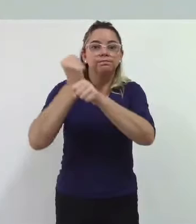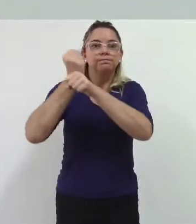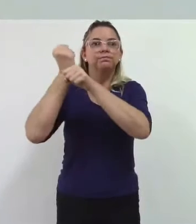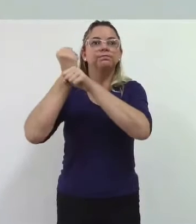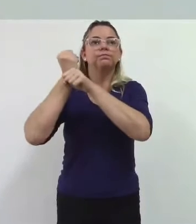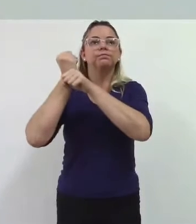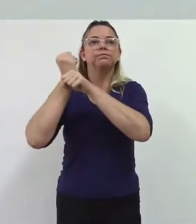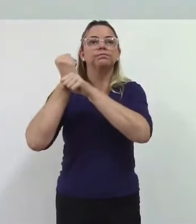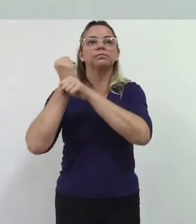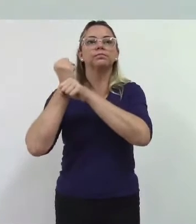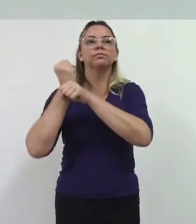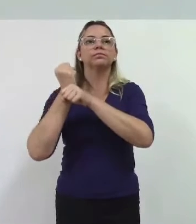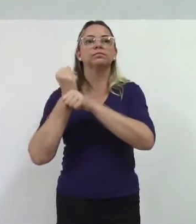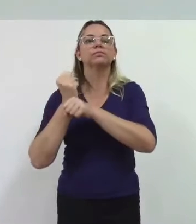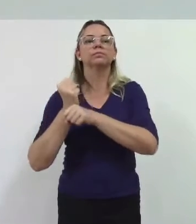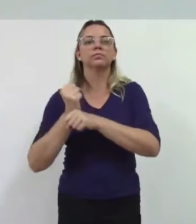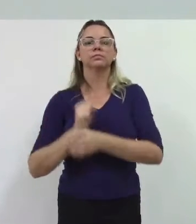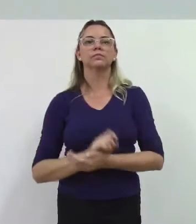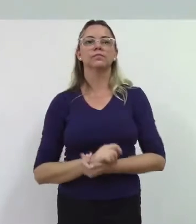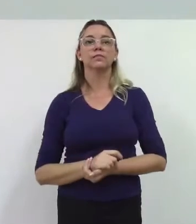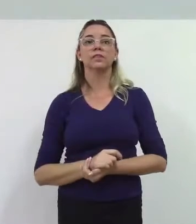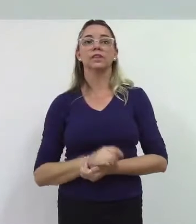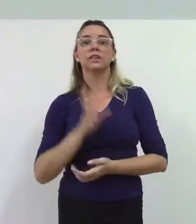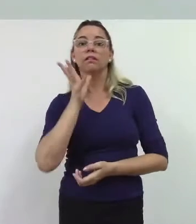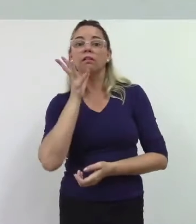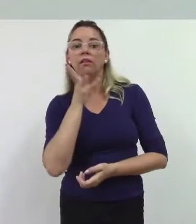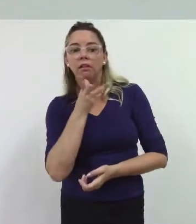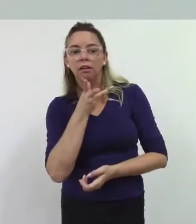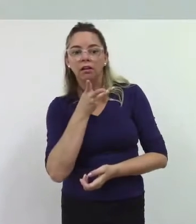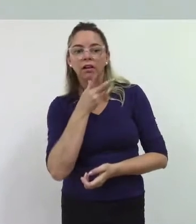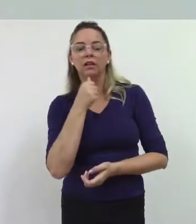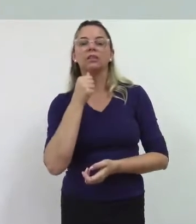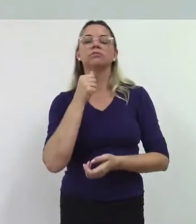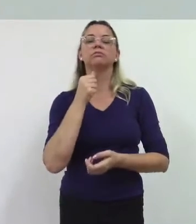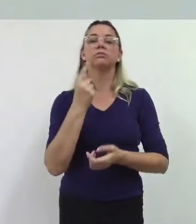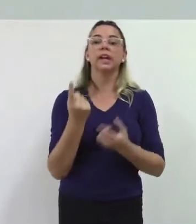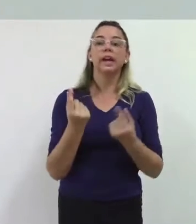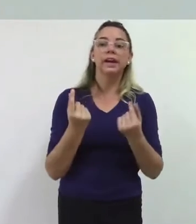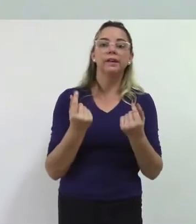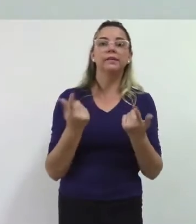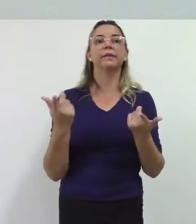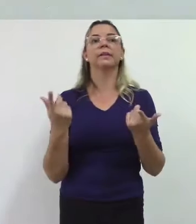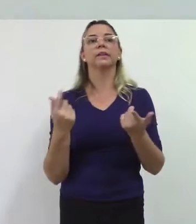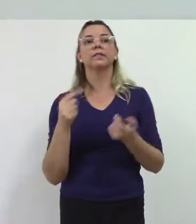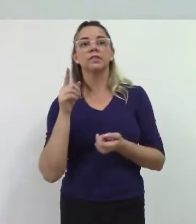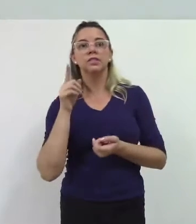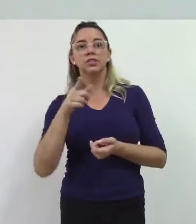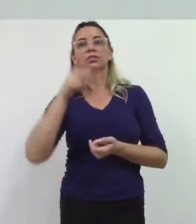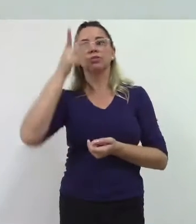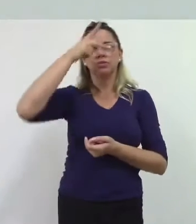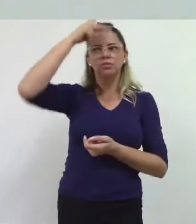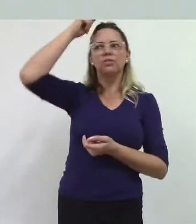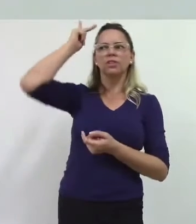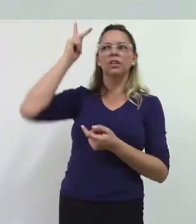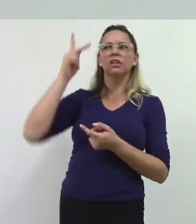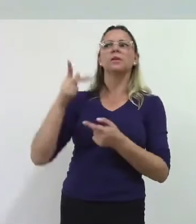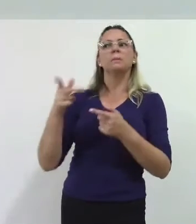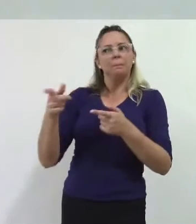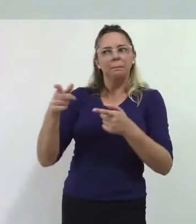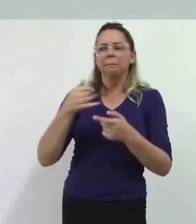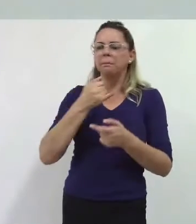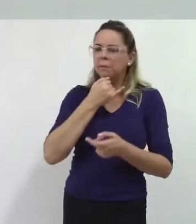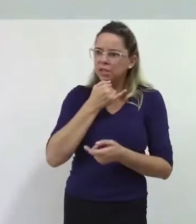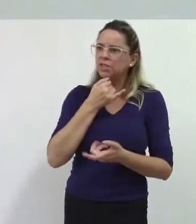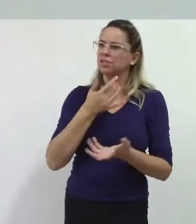que realmente entristece que demorou saiu saiu o dinheiro vossa excelência deveria estar triste